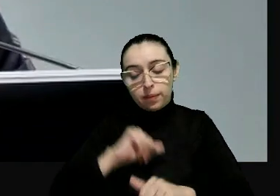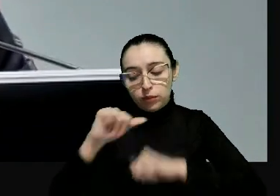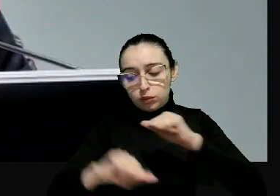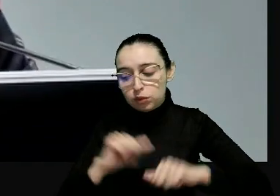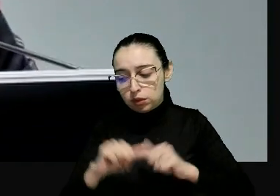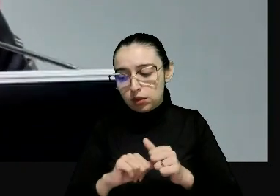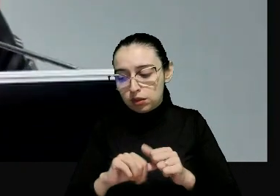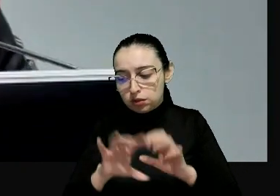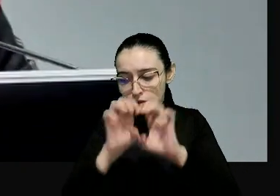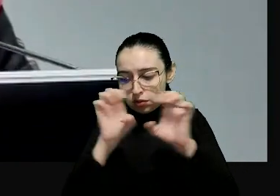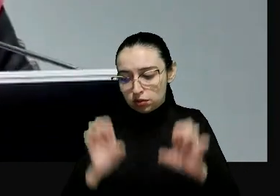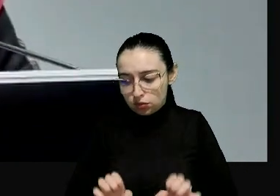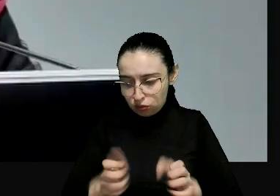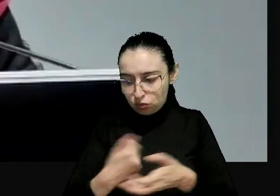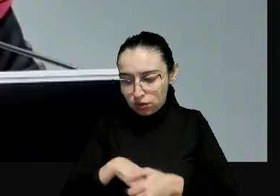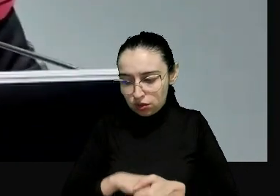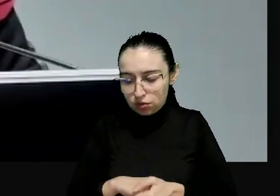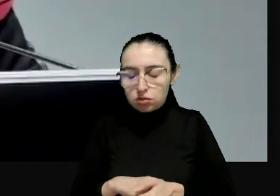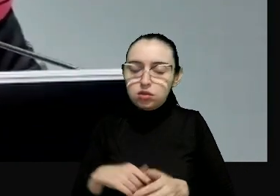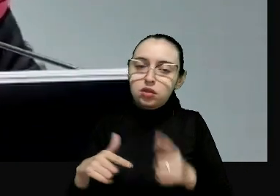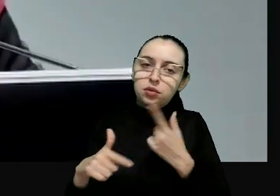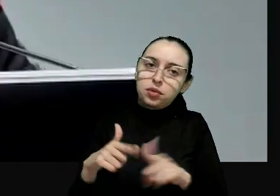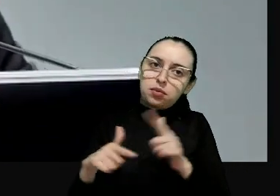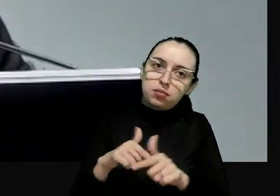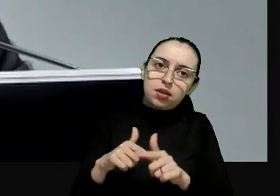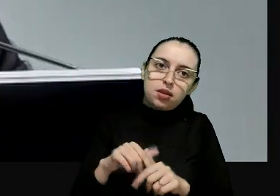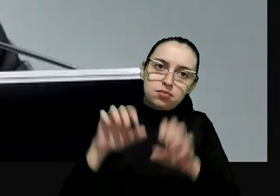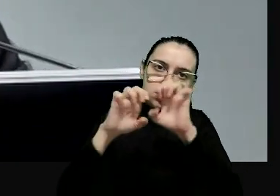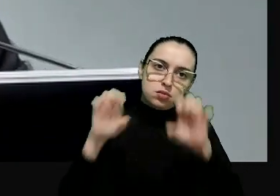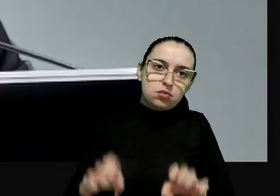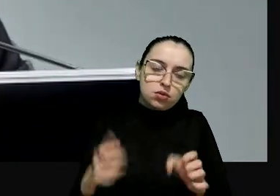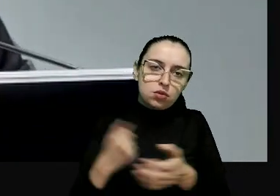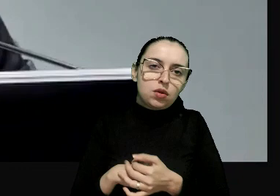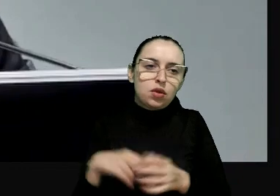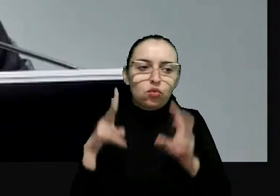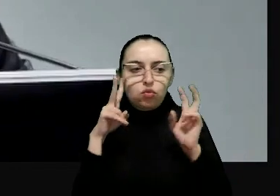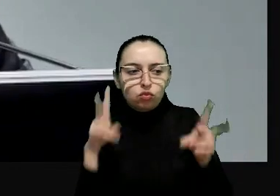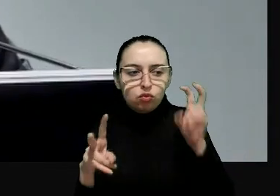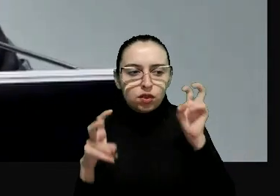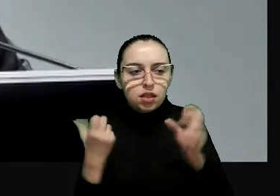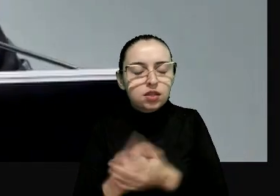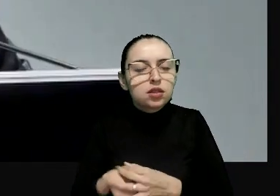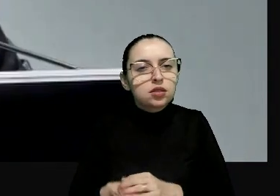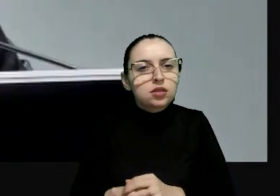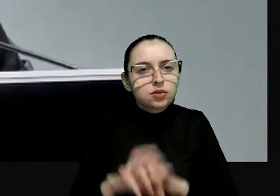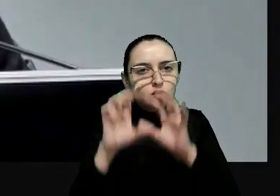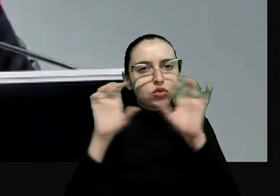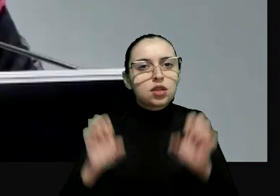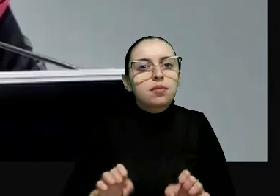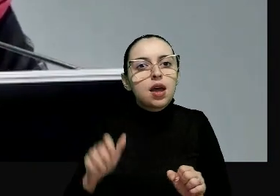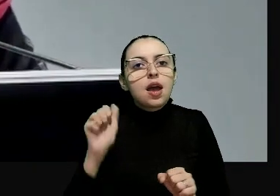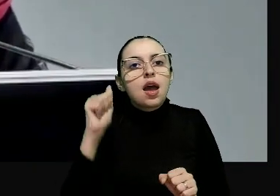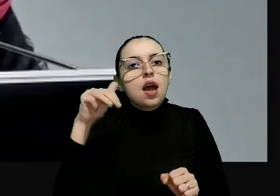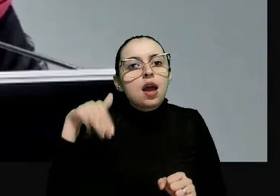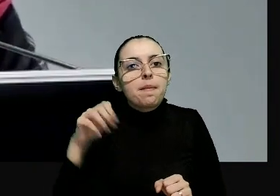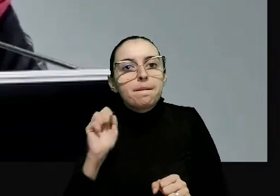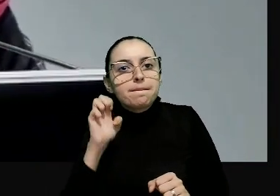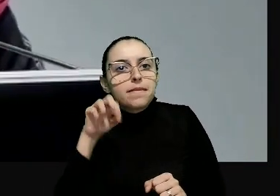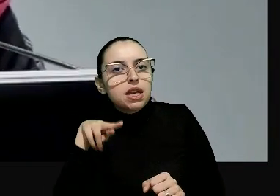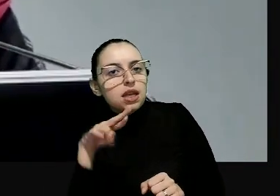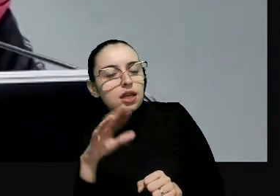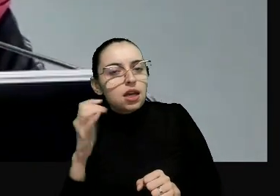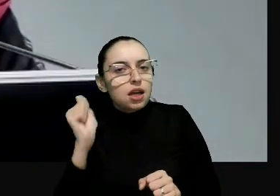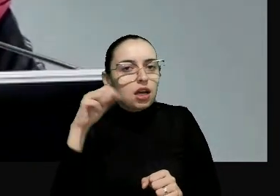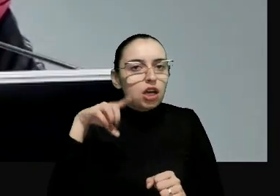impulsionando mudanças estruturais para lidar com problemas estruturais. Portanto, a visão do sistema interamericano é violações estruturais têm